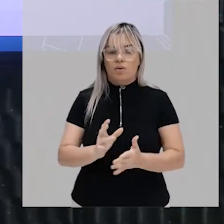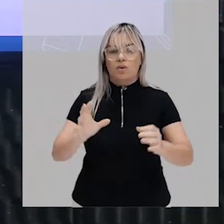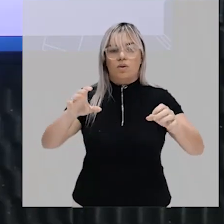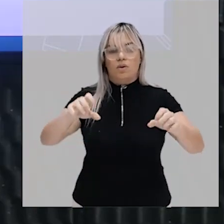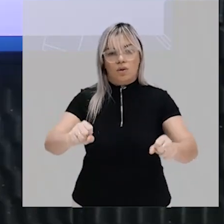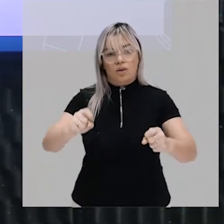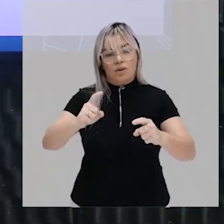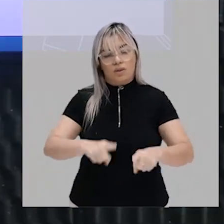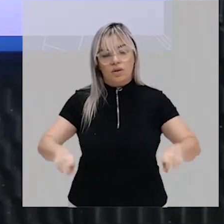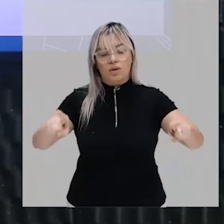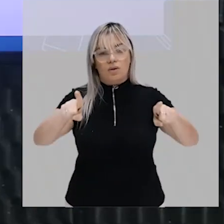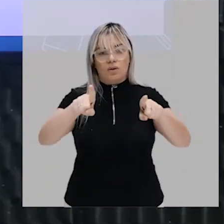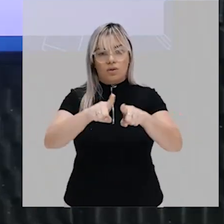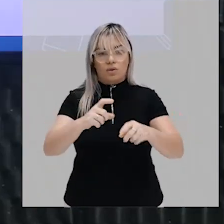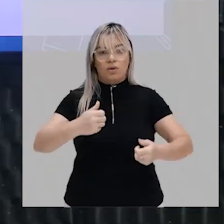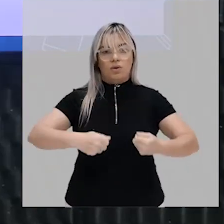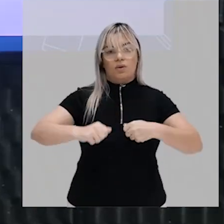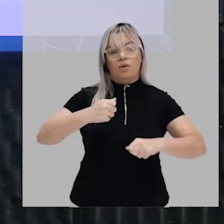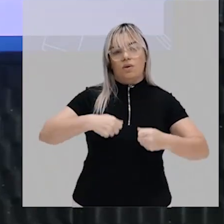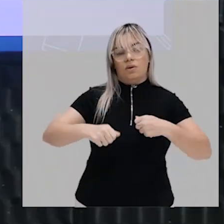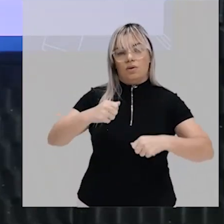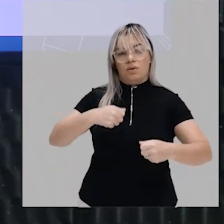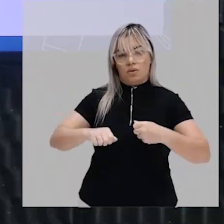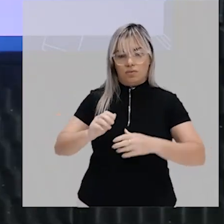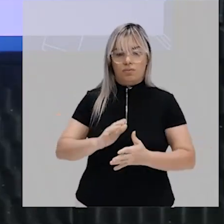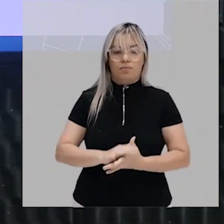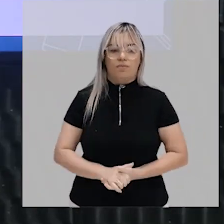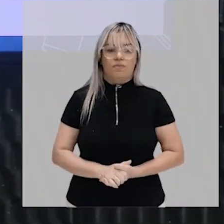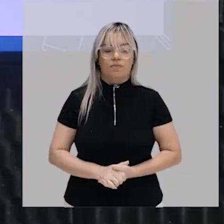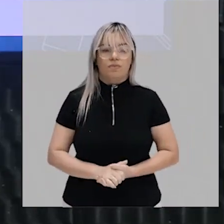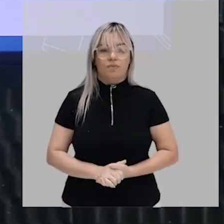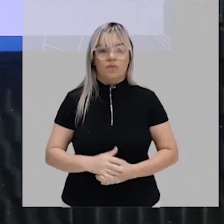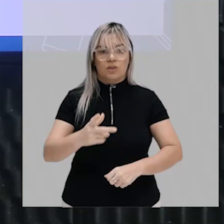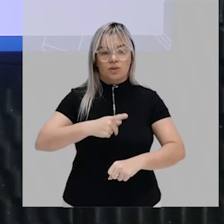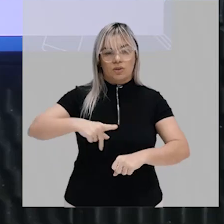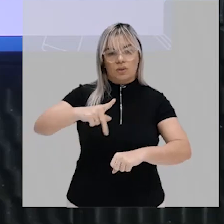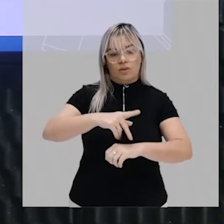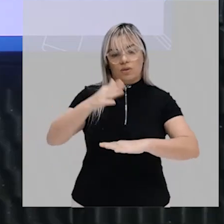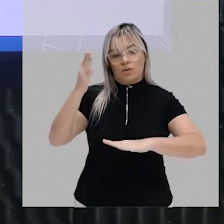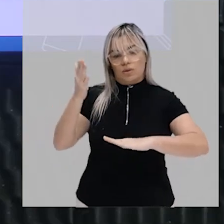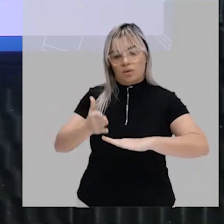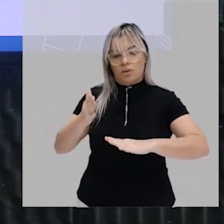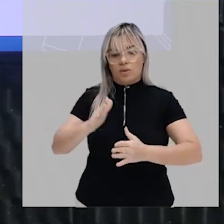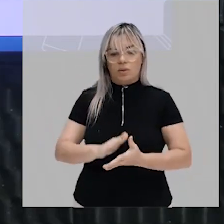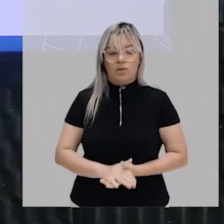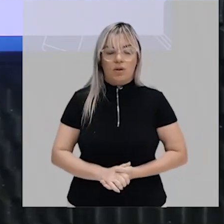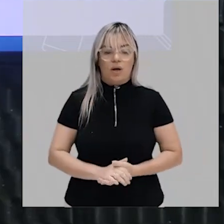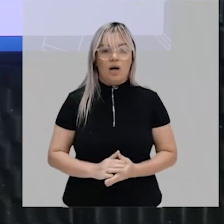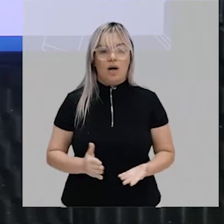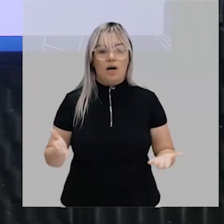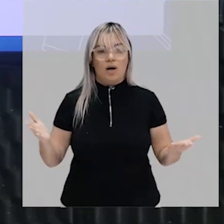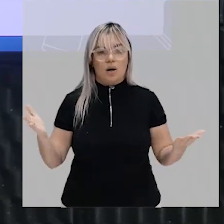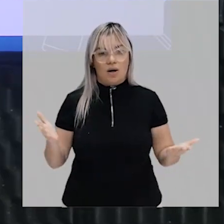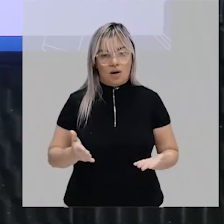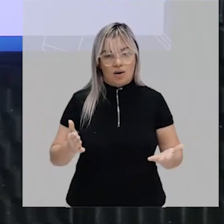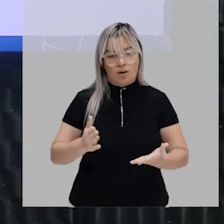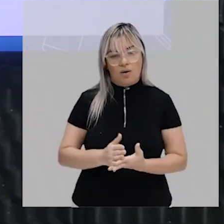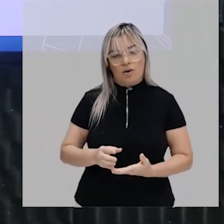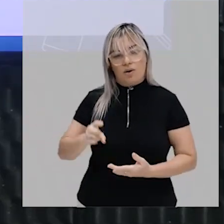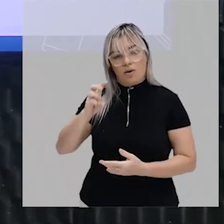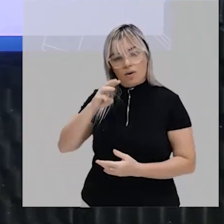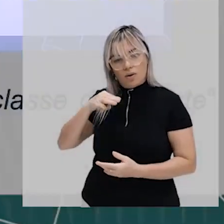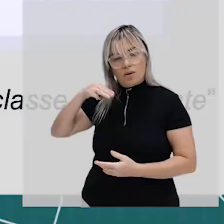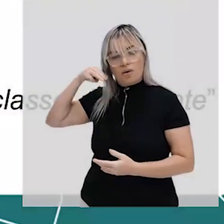certo então assim funciona o Estado moderno segundo Karl Marx que é um dos principais autores da